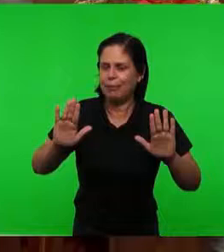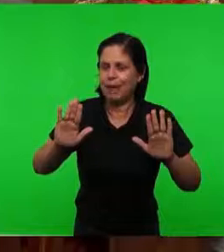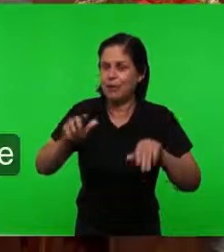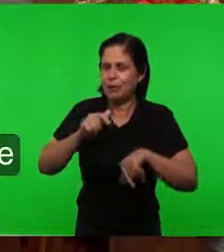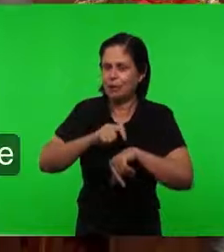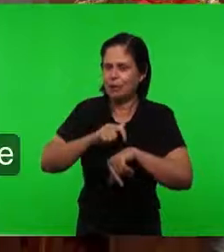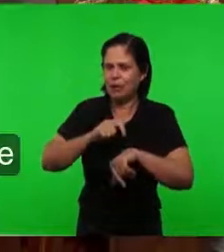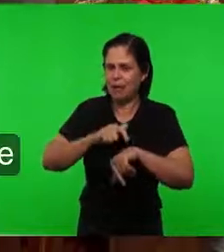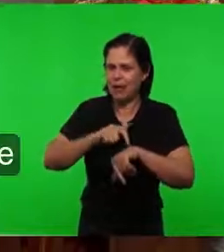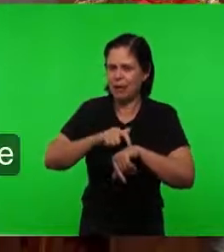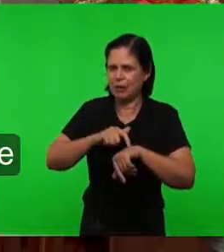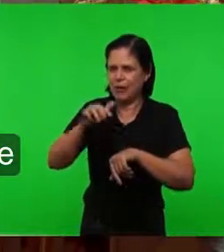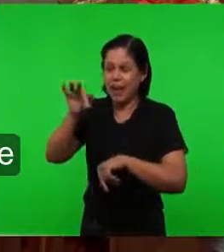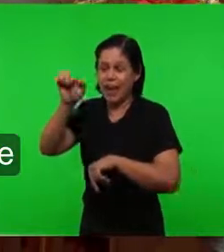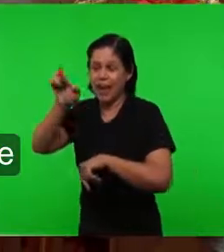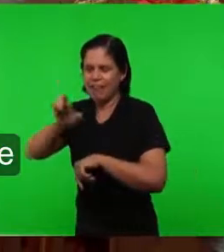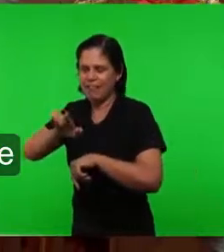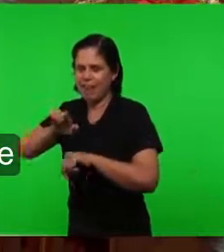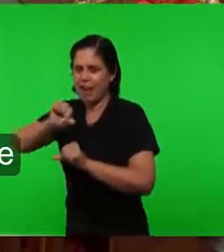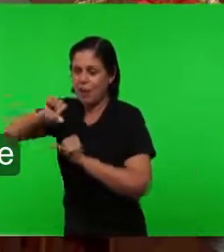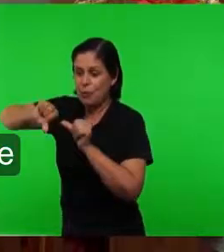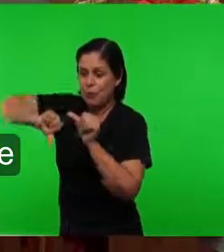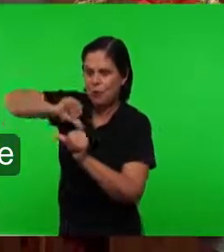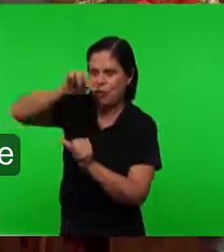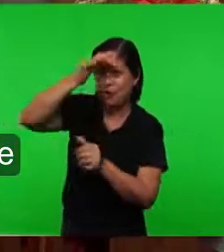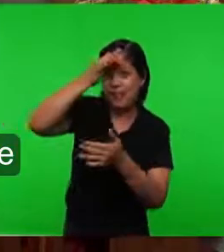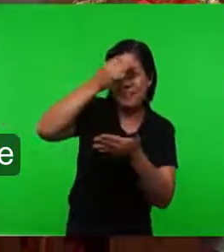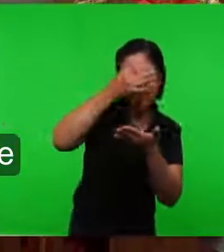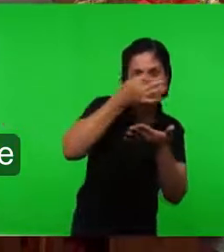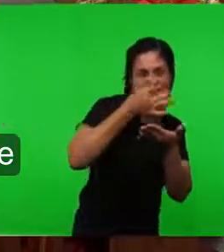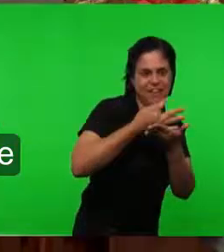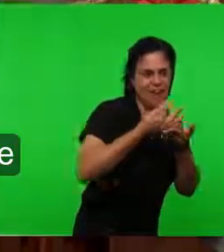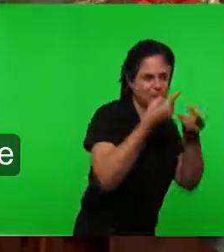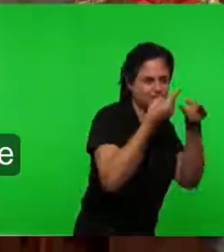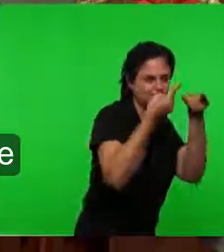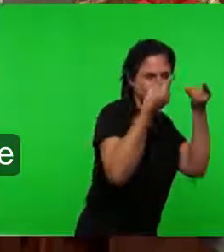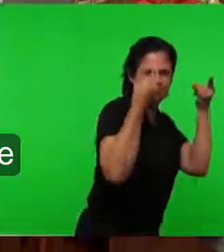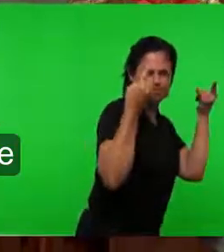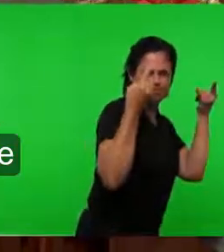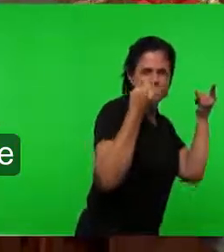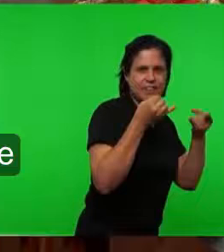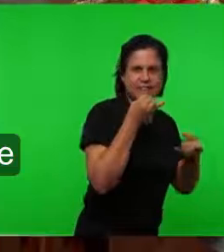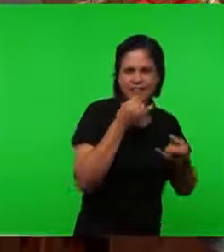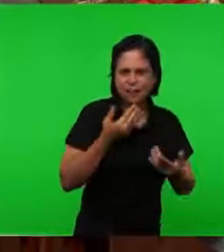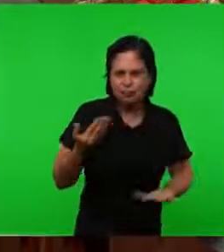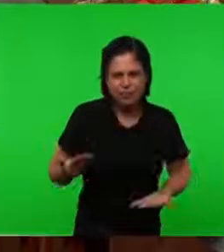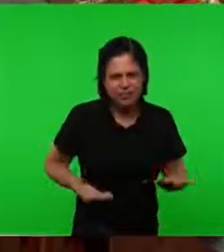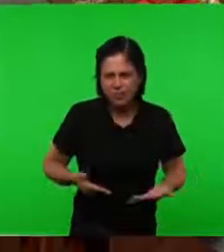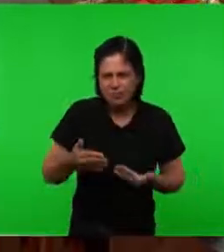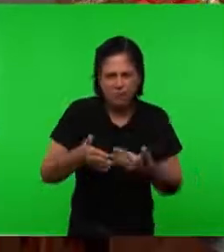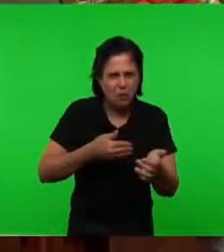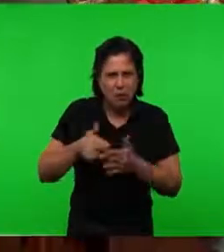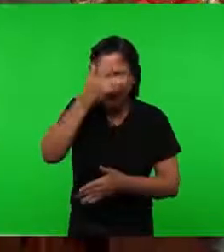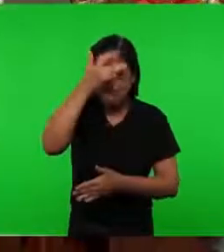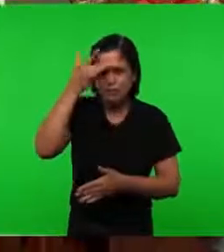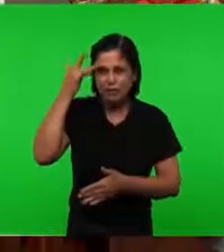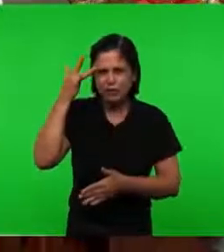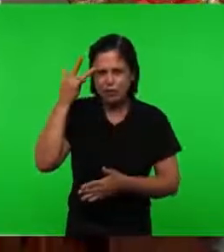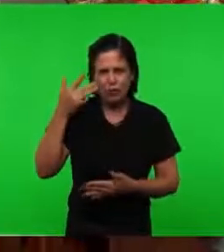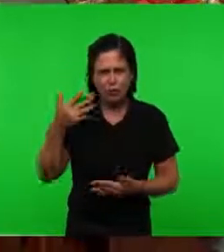fé Se exterioriza Quando O servo De Deus Seja qualquer Que ele quer